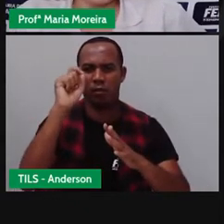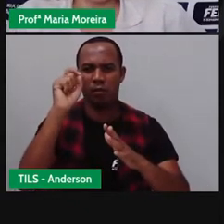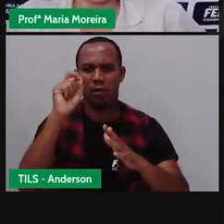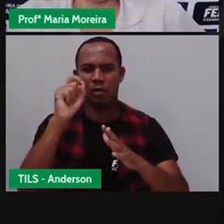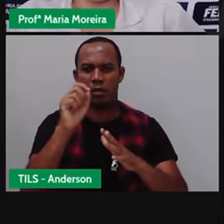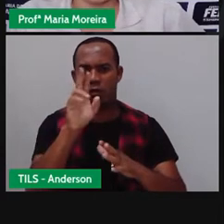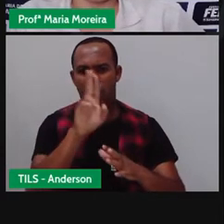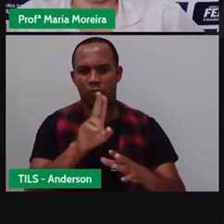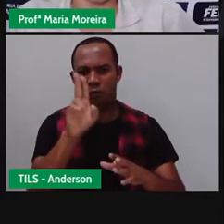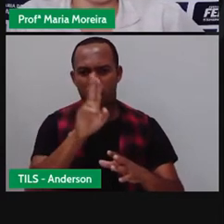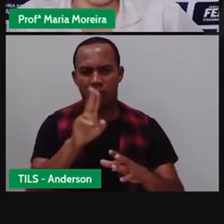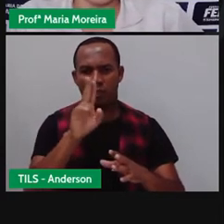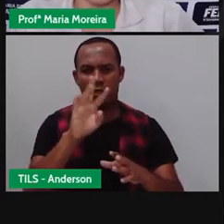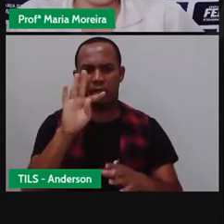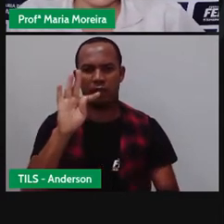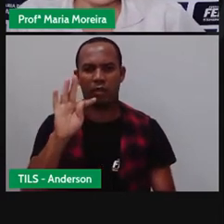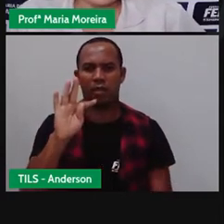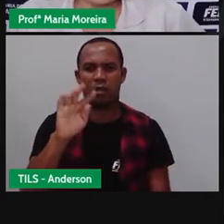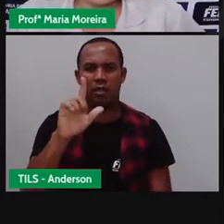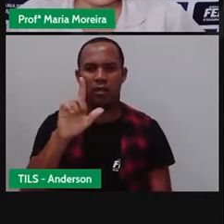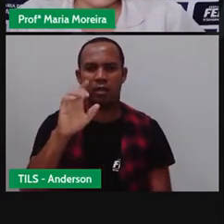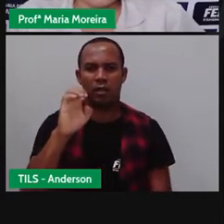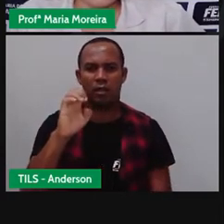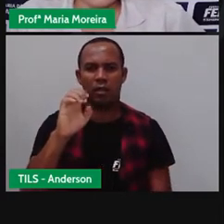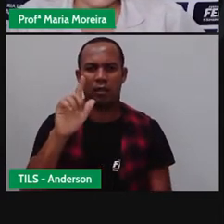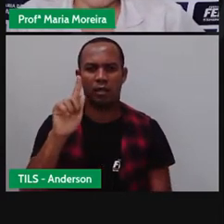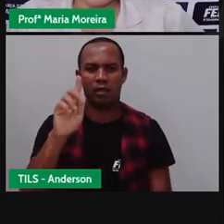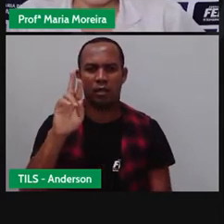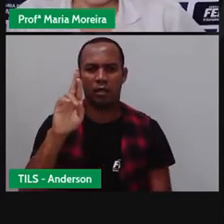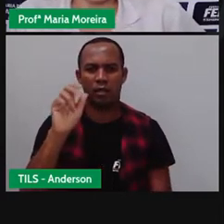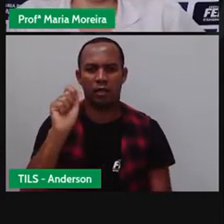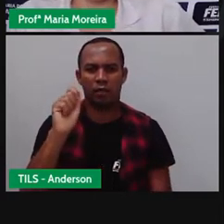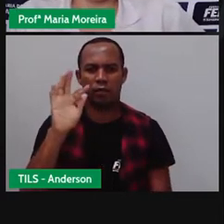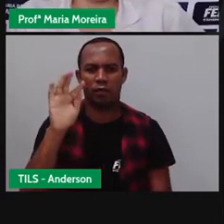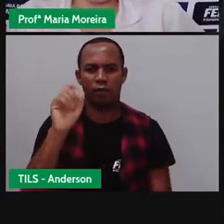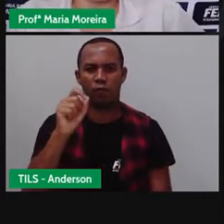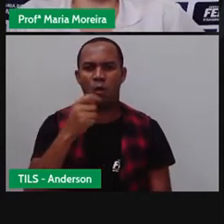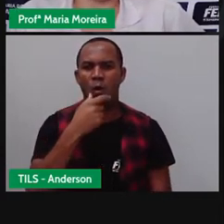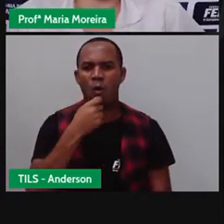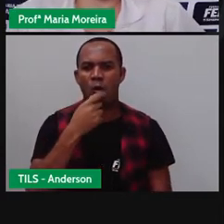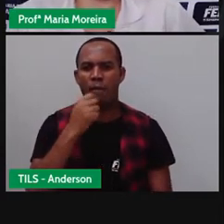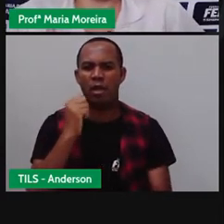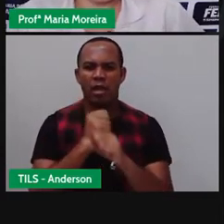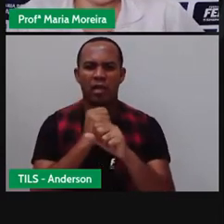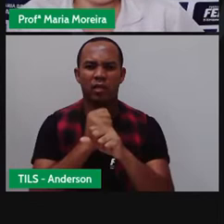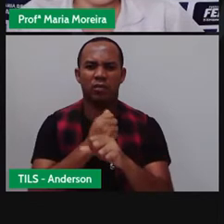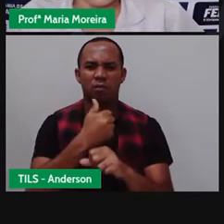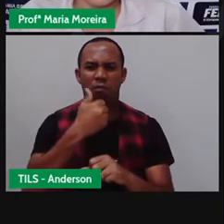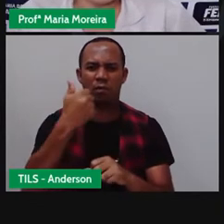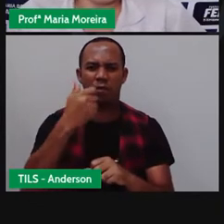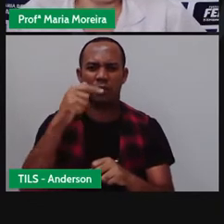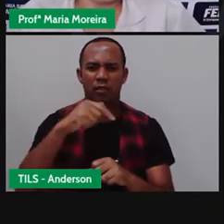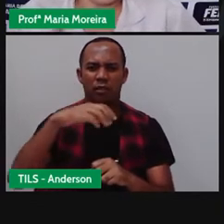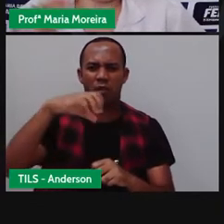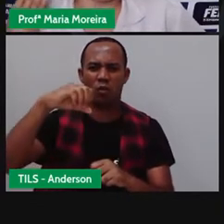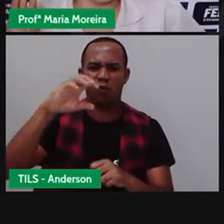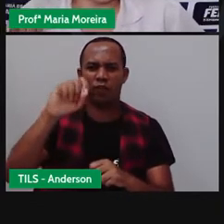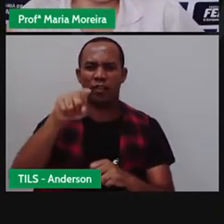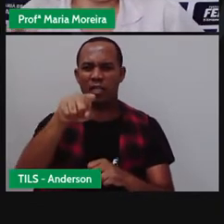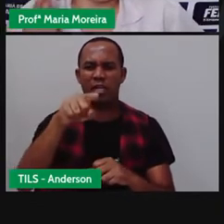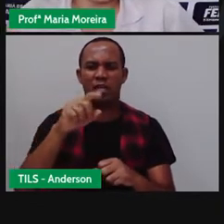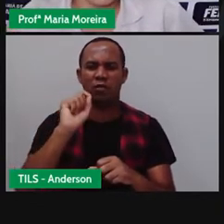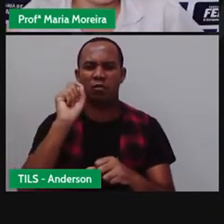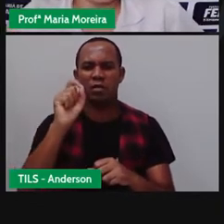Em 1790. Nesse ano, Champ construiu uma ferramenta capaz, né? De enviar